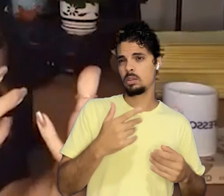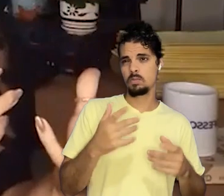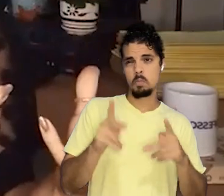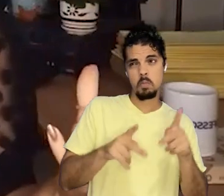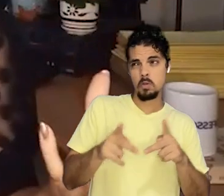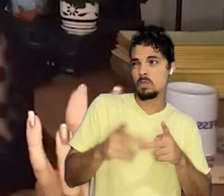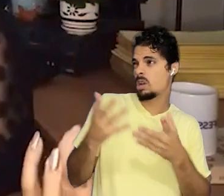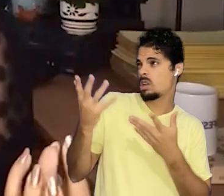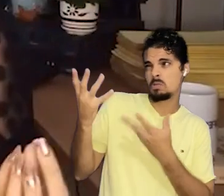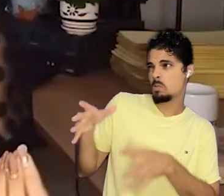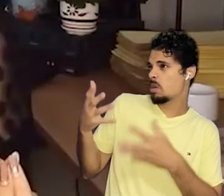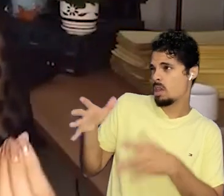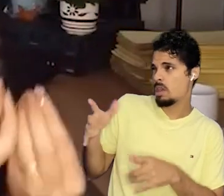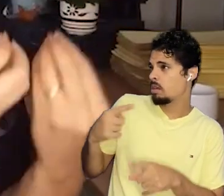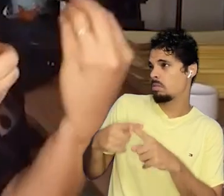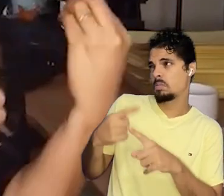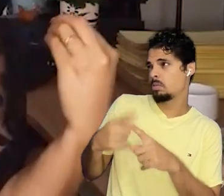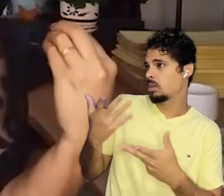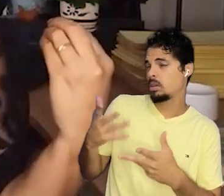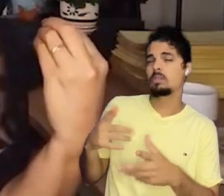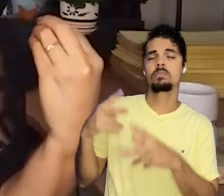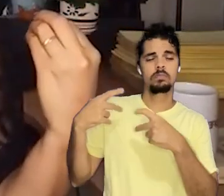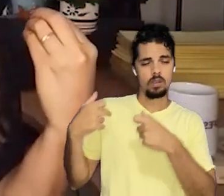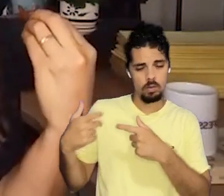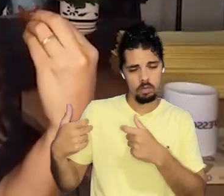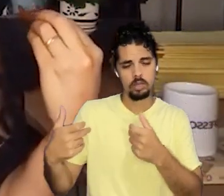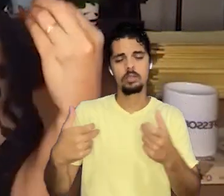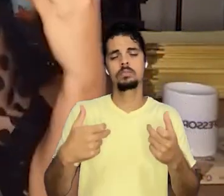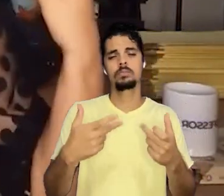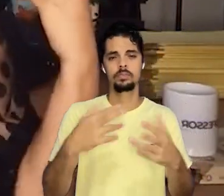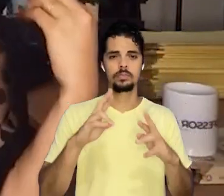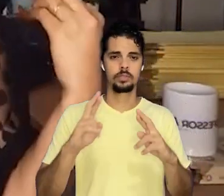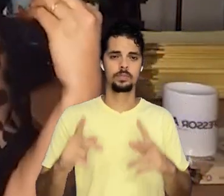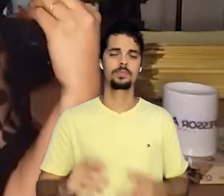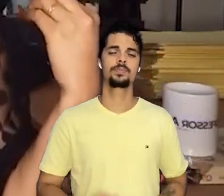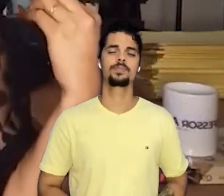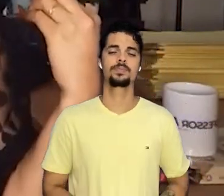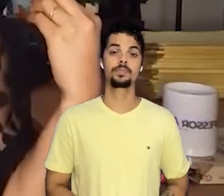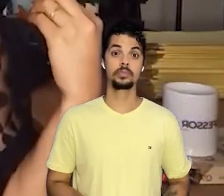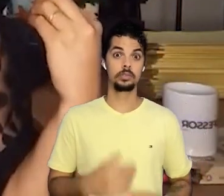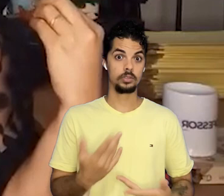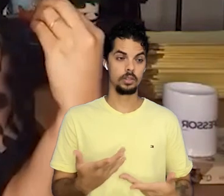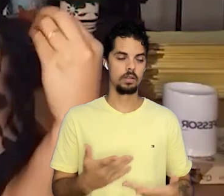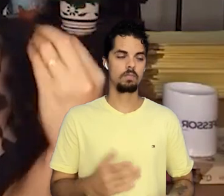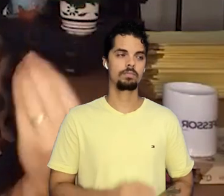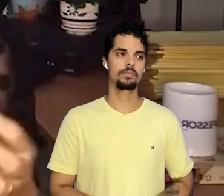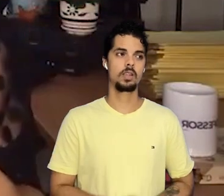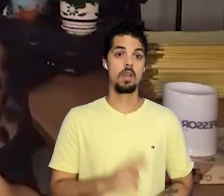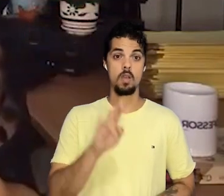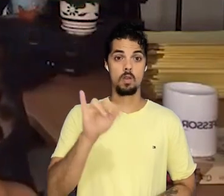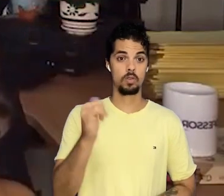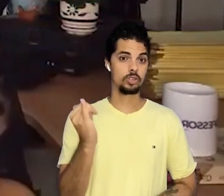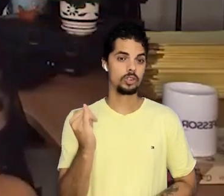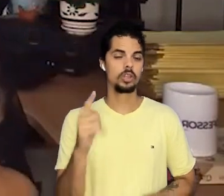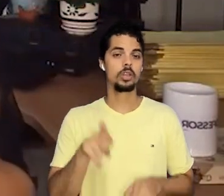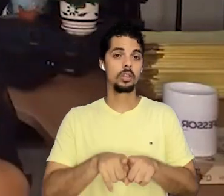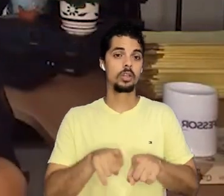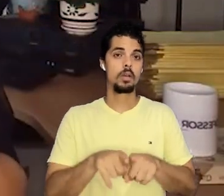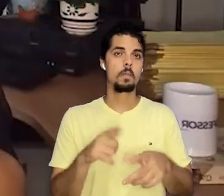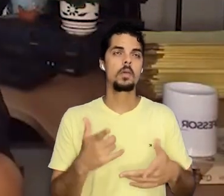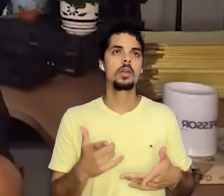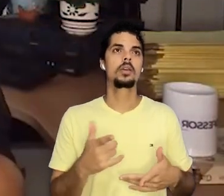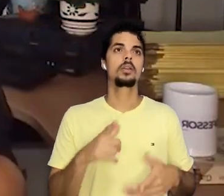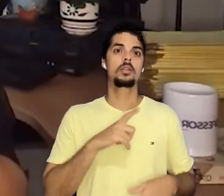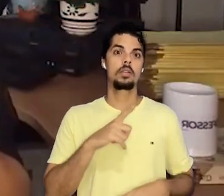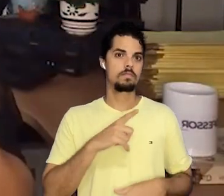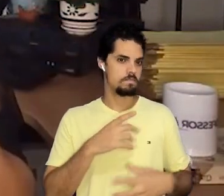restante das províncias eram mais ligadas ao governo que era exercido na capital, que era o Rio de Janeiro. Então,